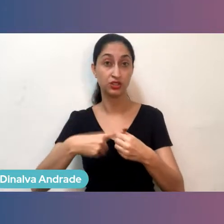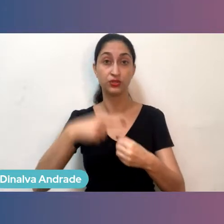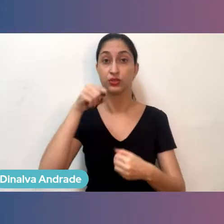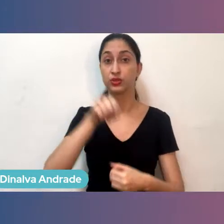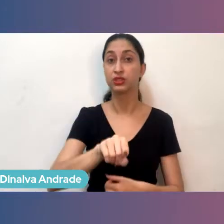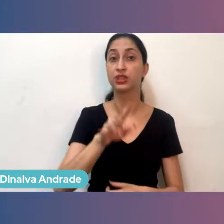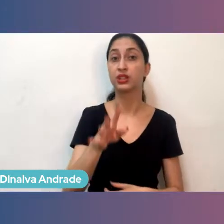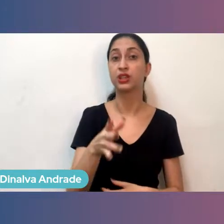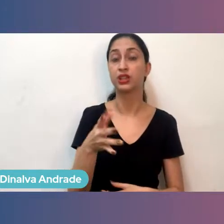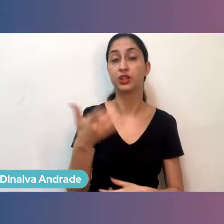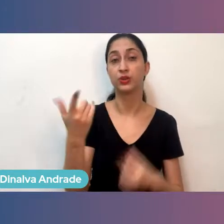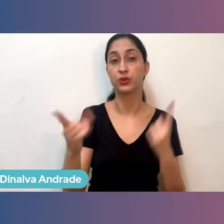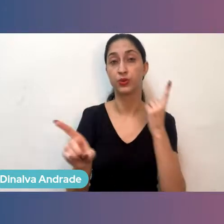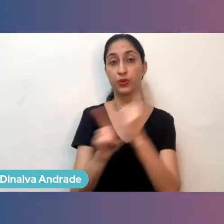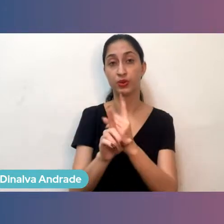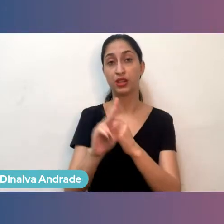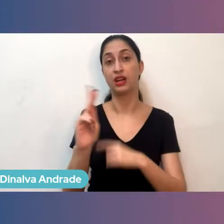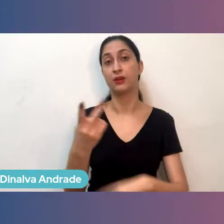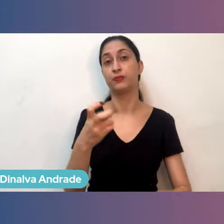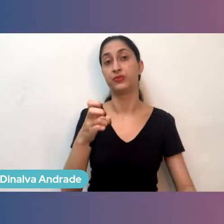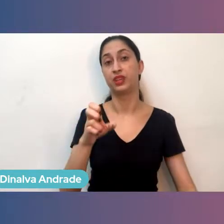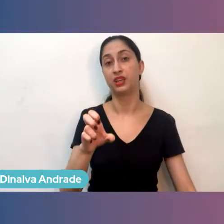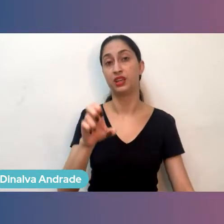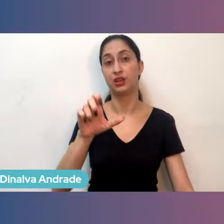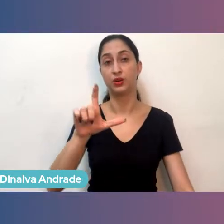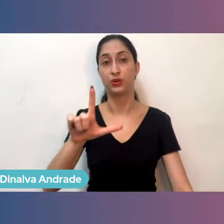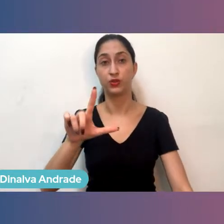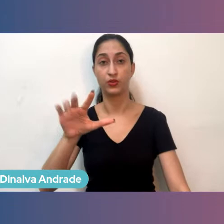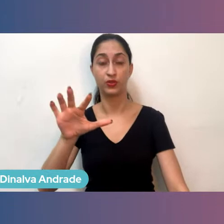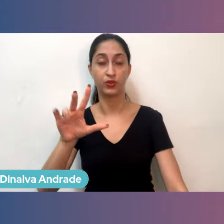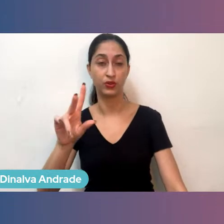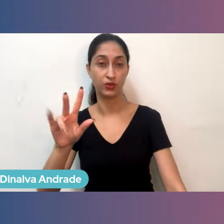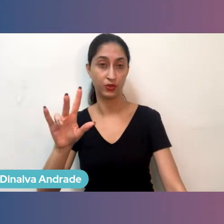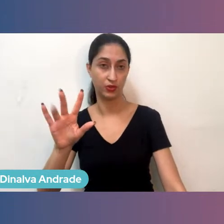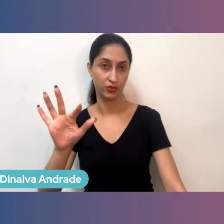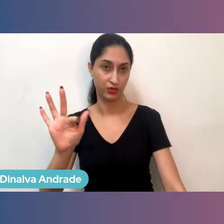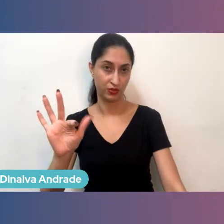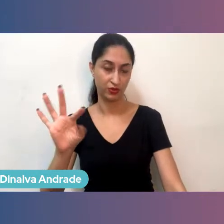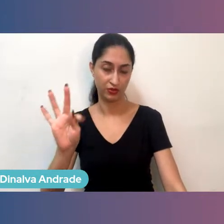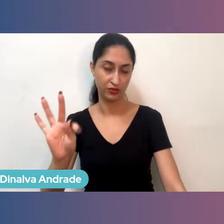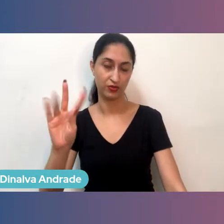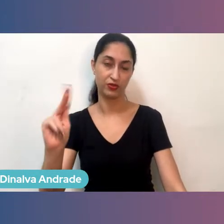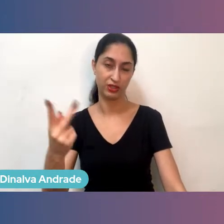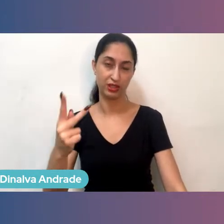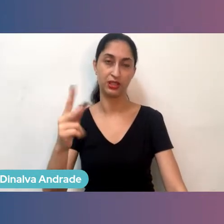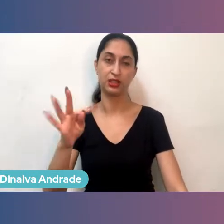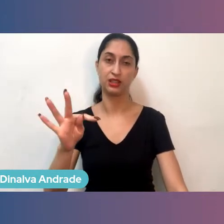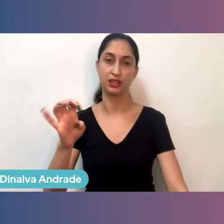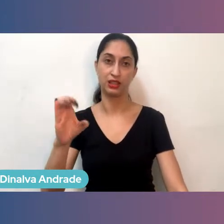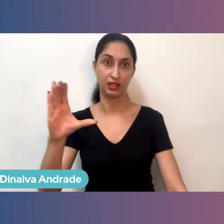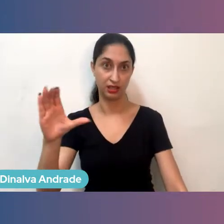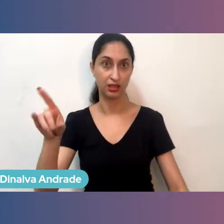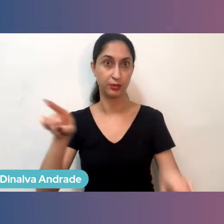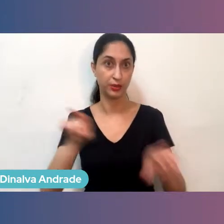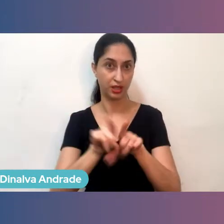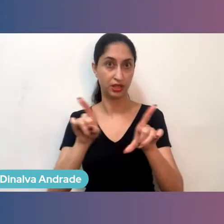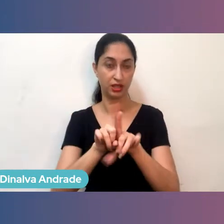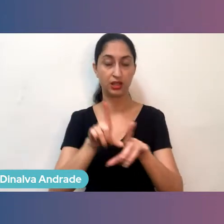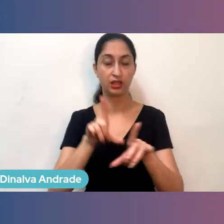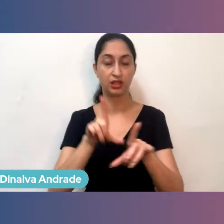tech também crescendo, existe algumas já geração de comunidade health tech, como também